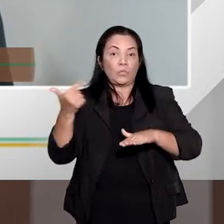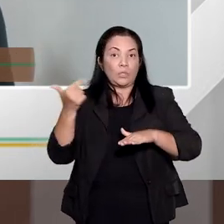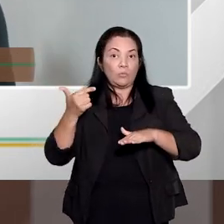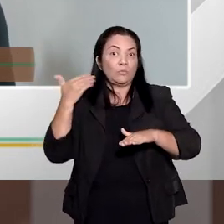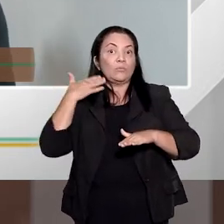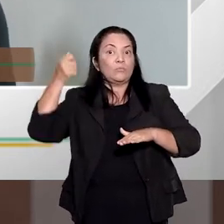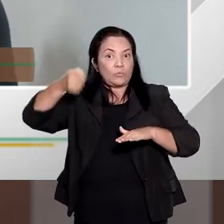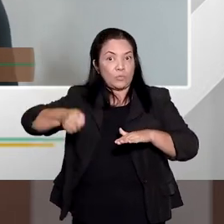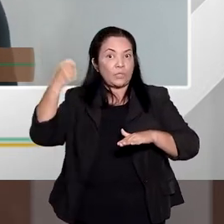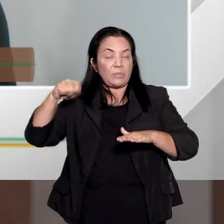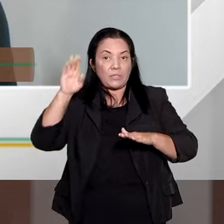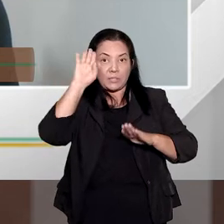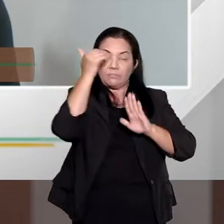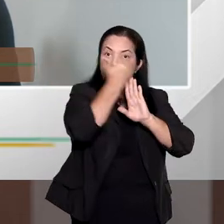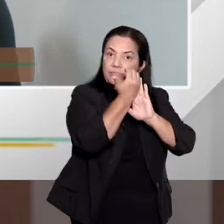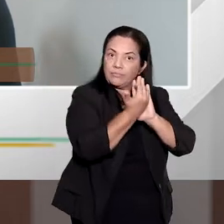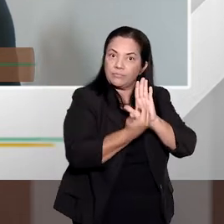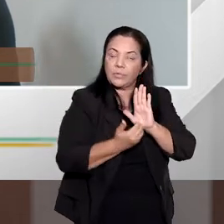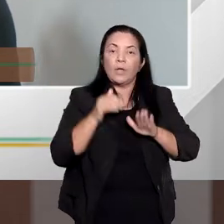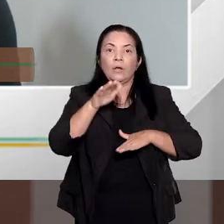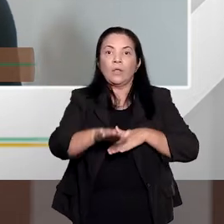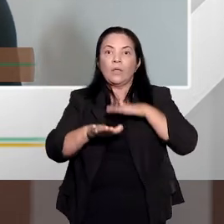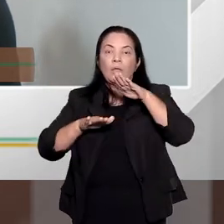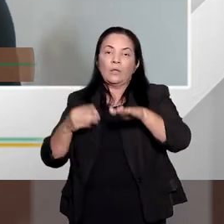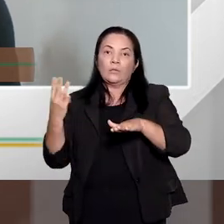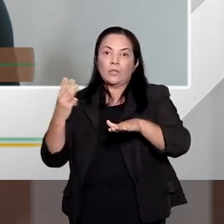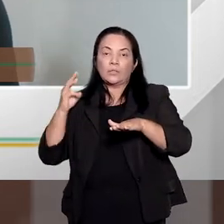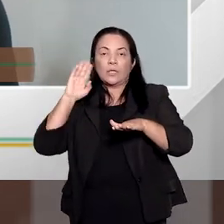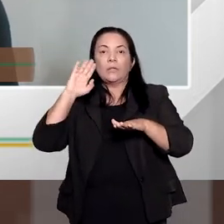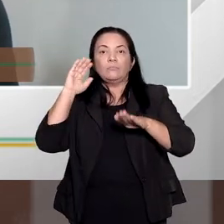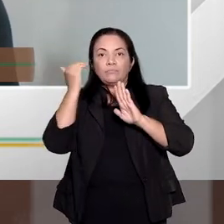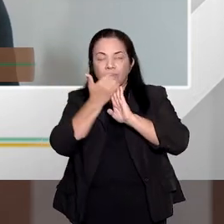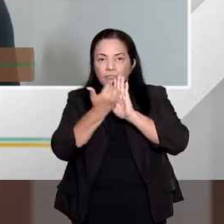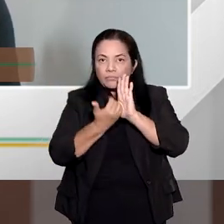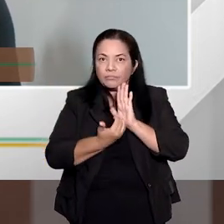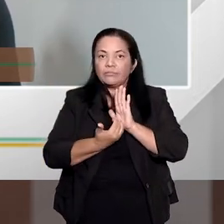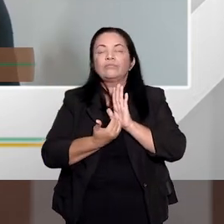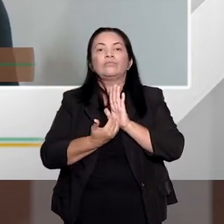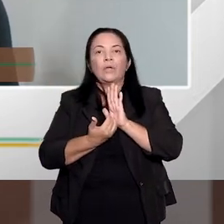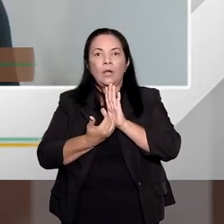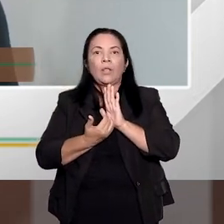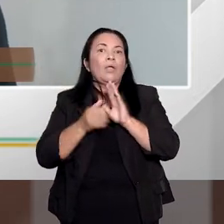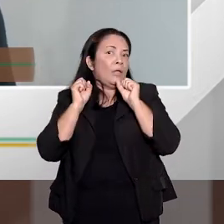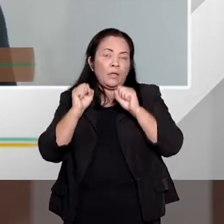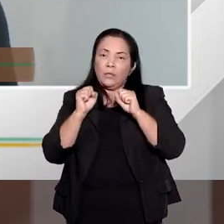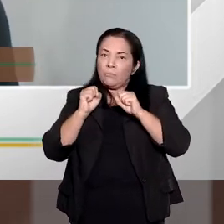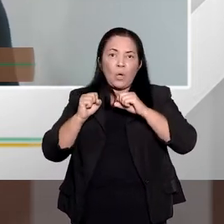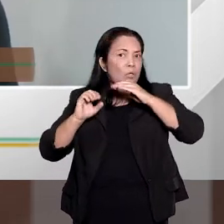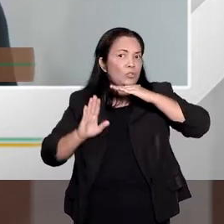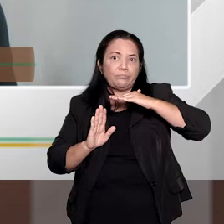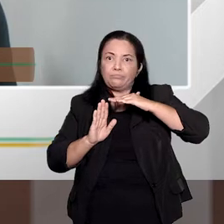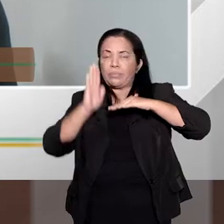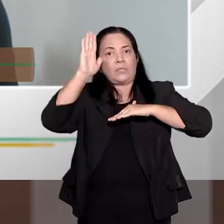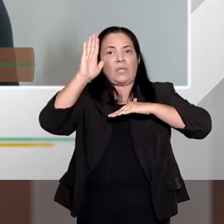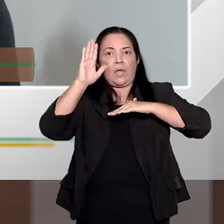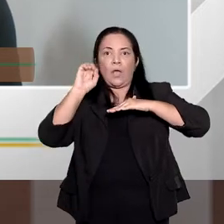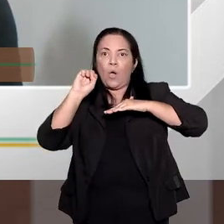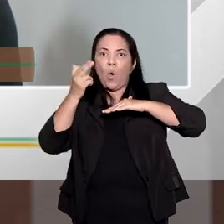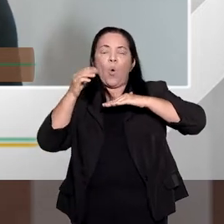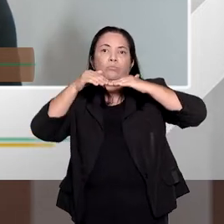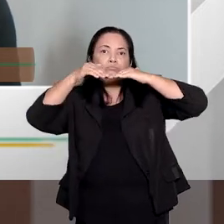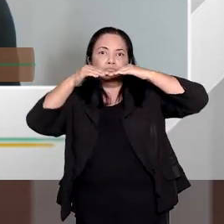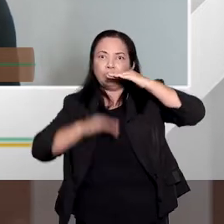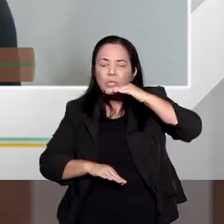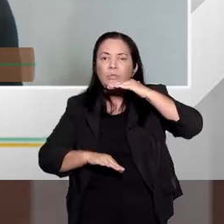excepcionalmente na terceira, ali, que, claro, dependendo ali de uma causa de aumento ou de diminuição, ele pode ultrapassar do máximo legal, ou,